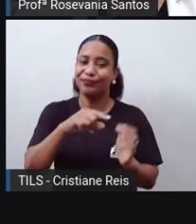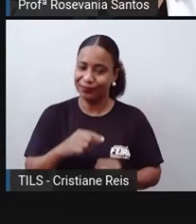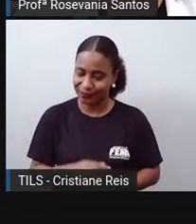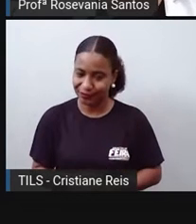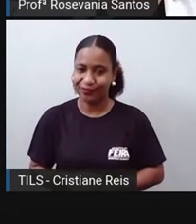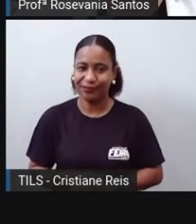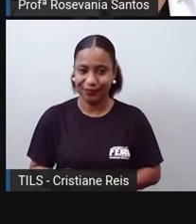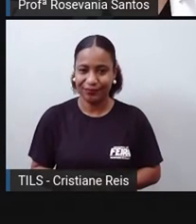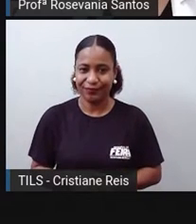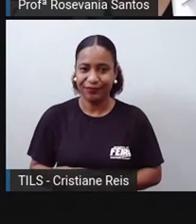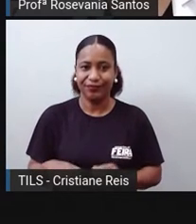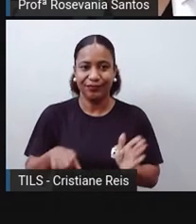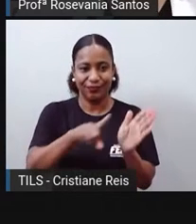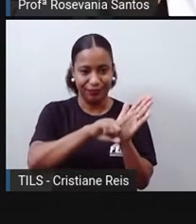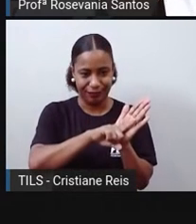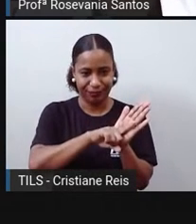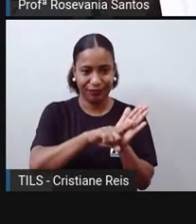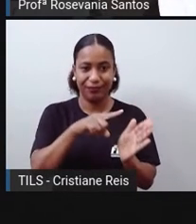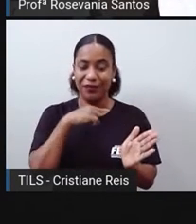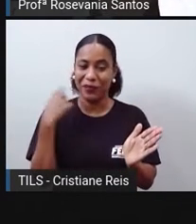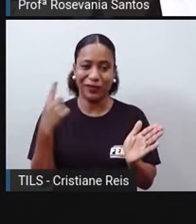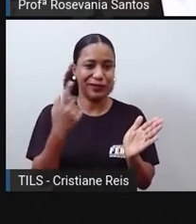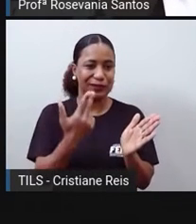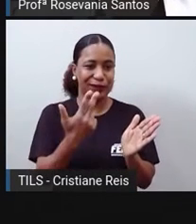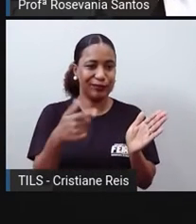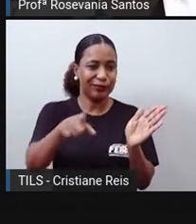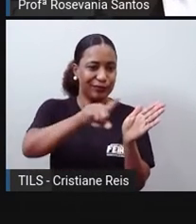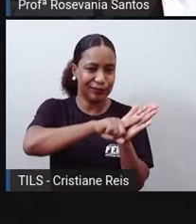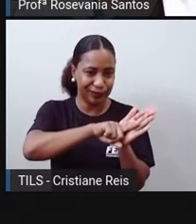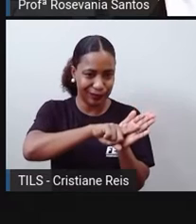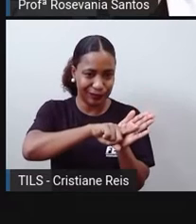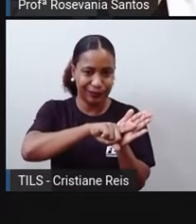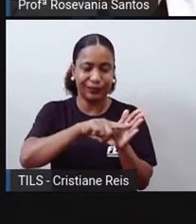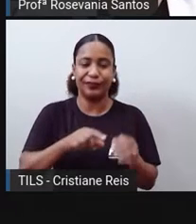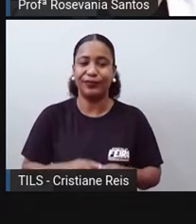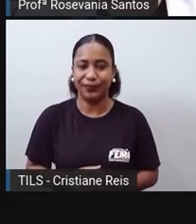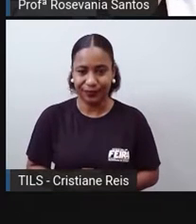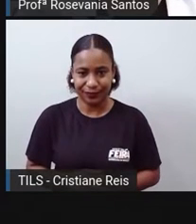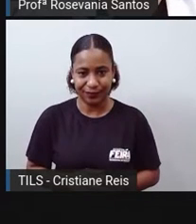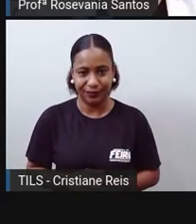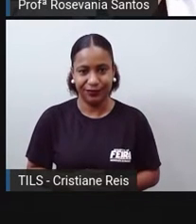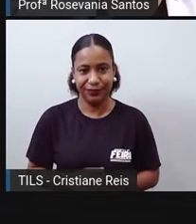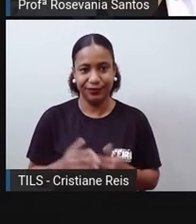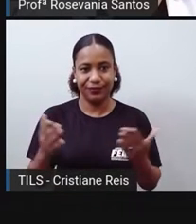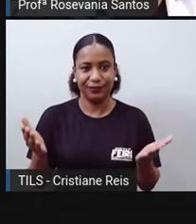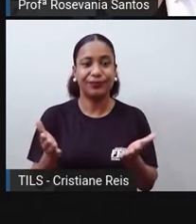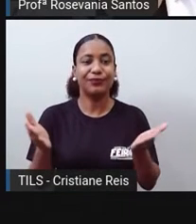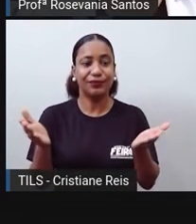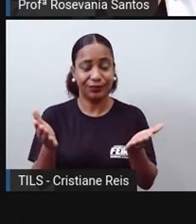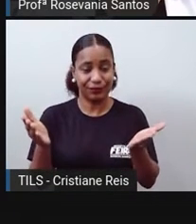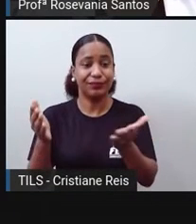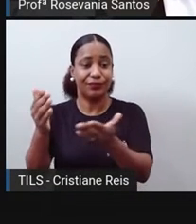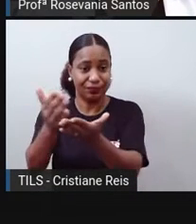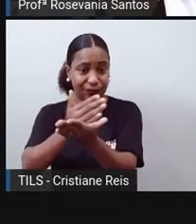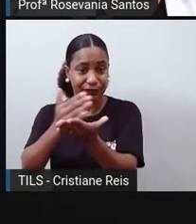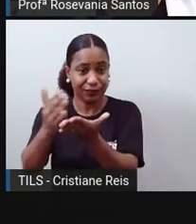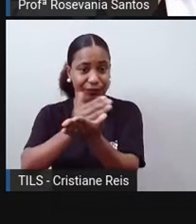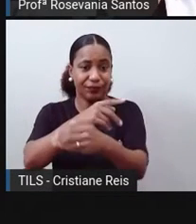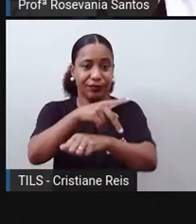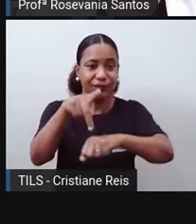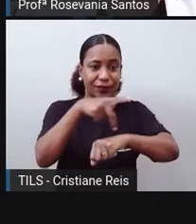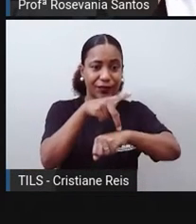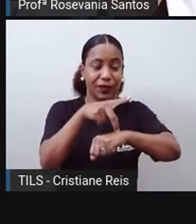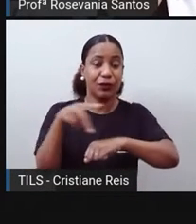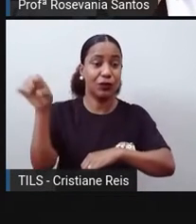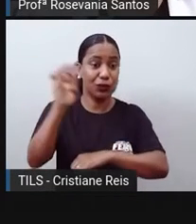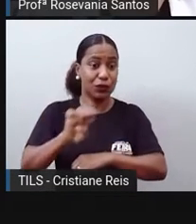negativo, ou seja, morreu mais gente do que o que nasceu. Isso já acontece hoje em alguns países europeus, né?